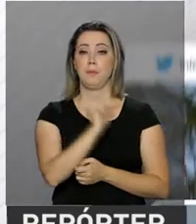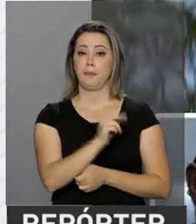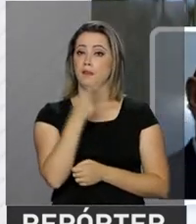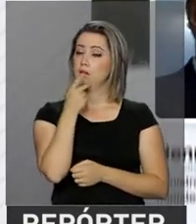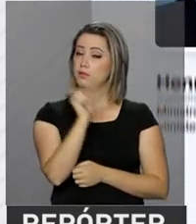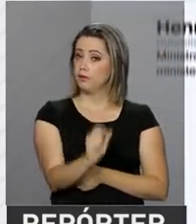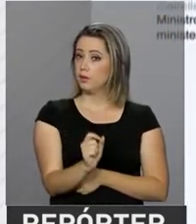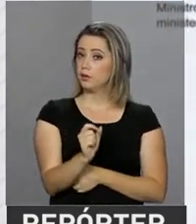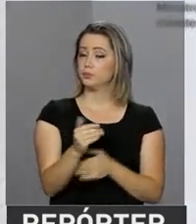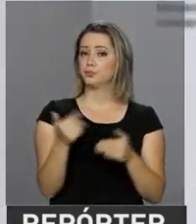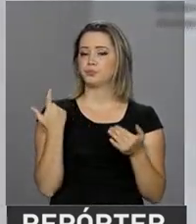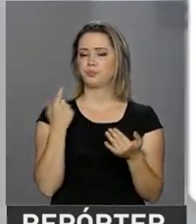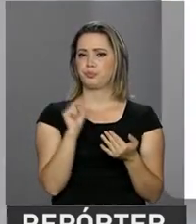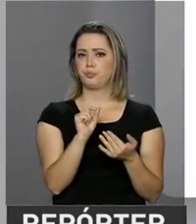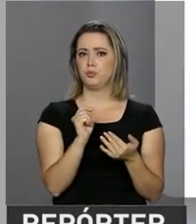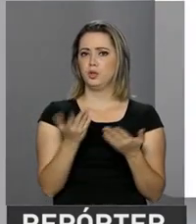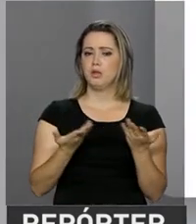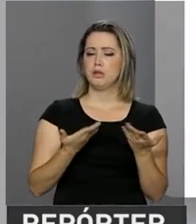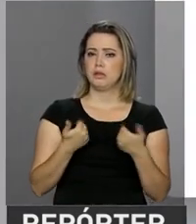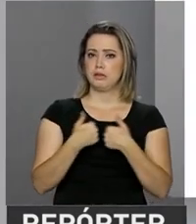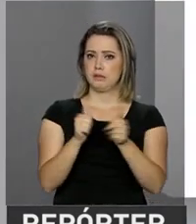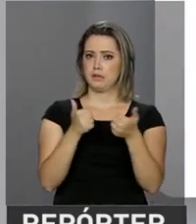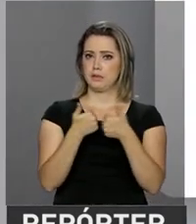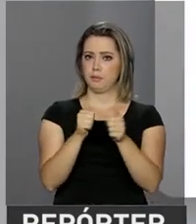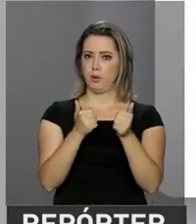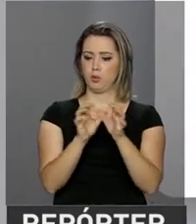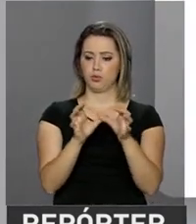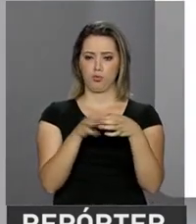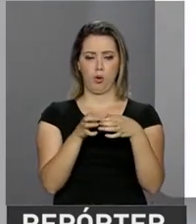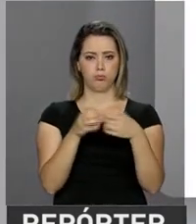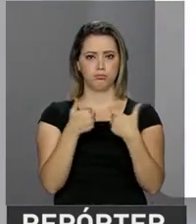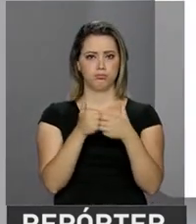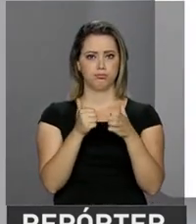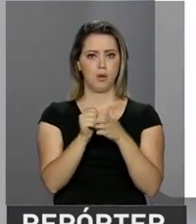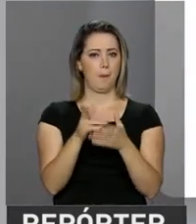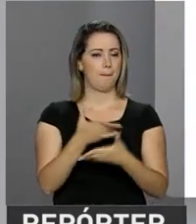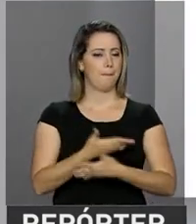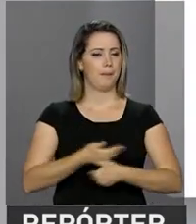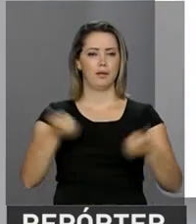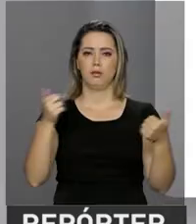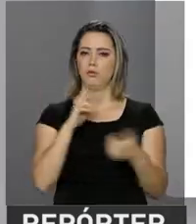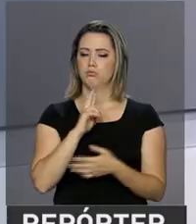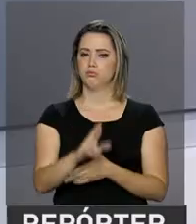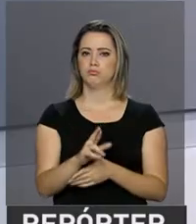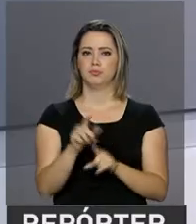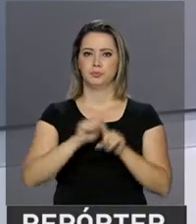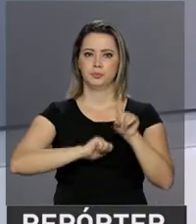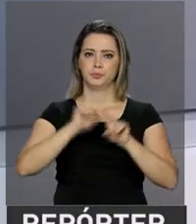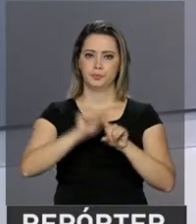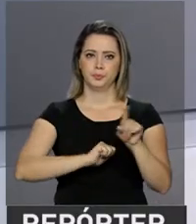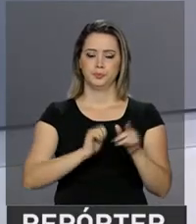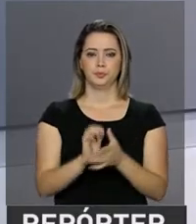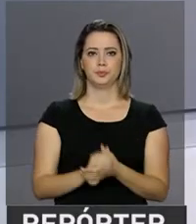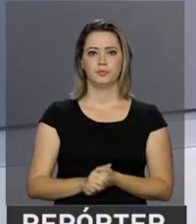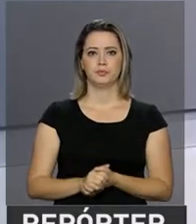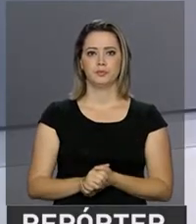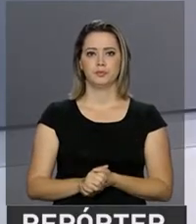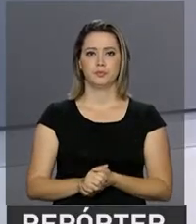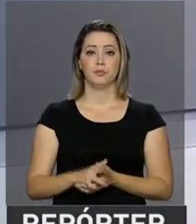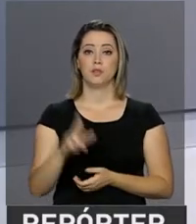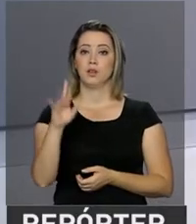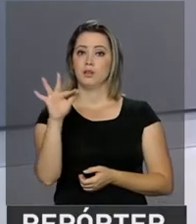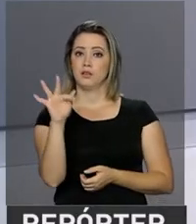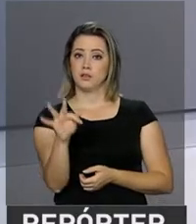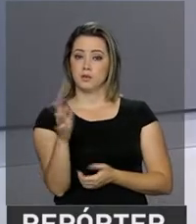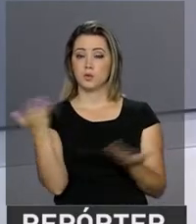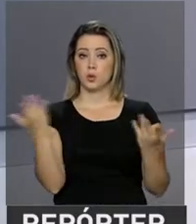Meireles disse ainda que o setor de transportes foi o destaque no resultado do mês. A Receita Federal libera